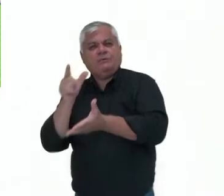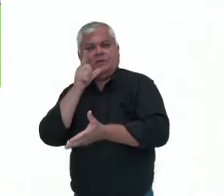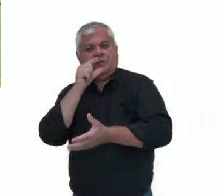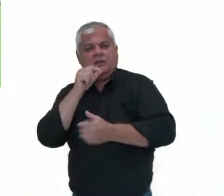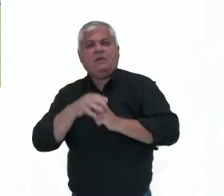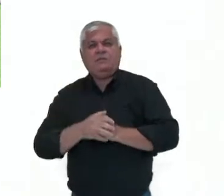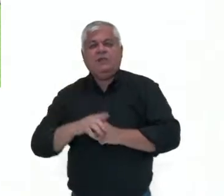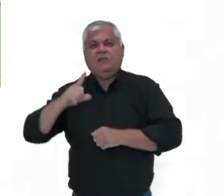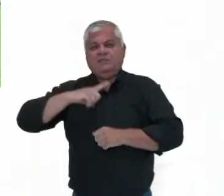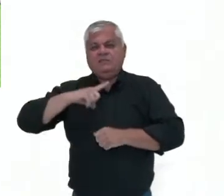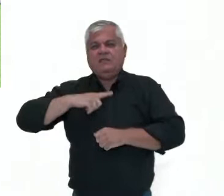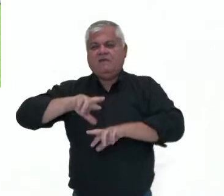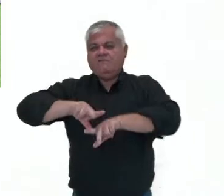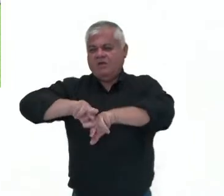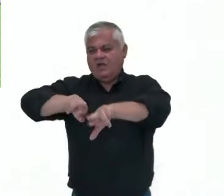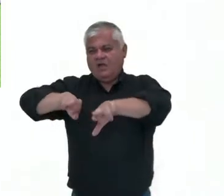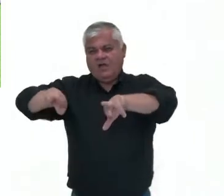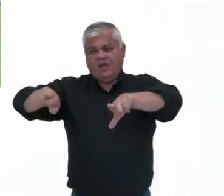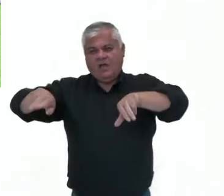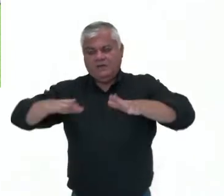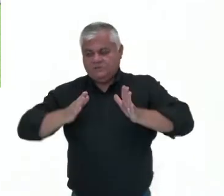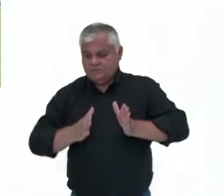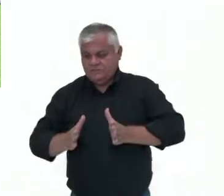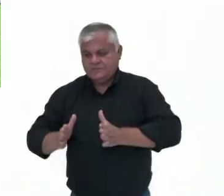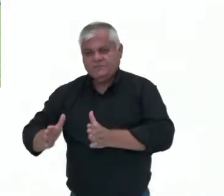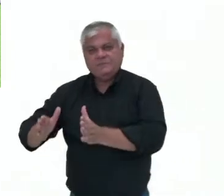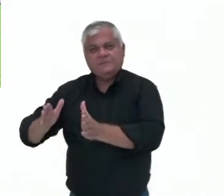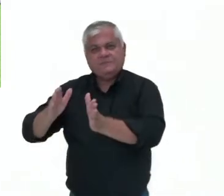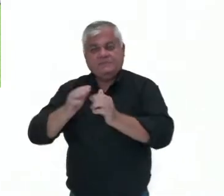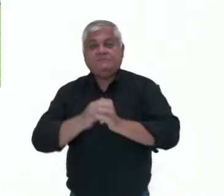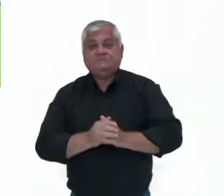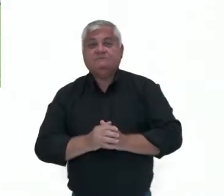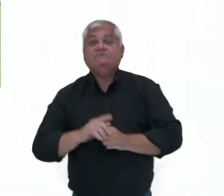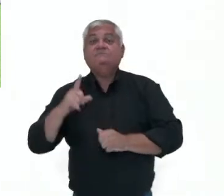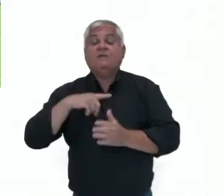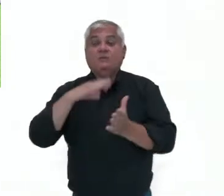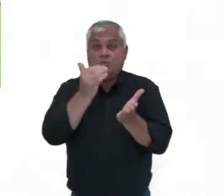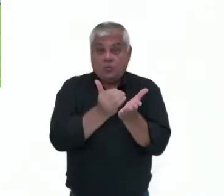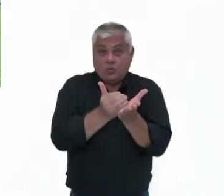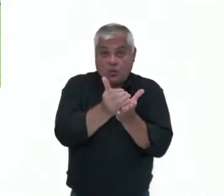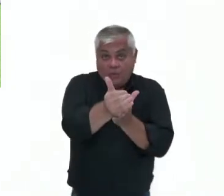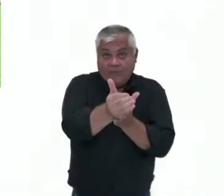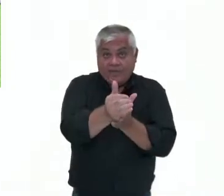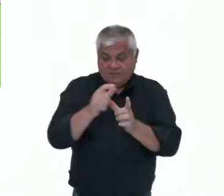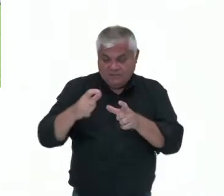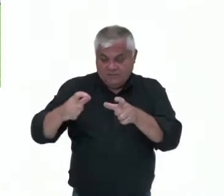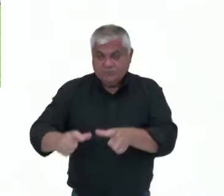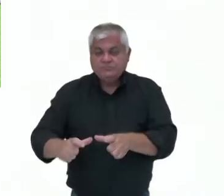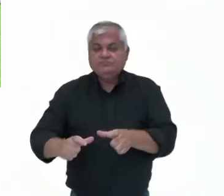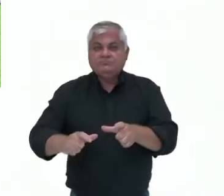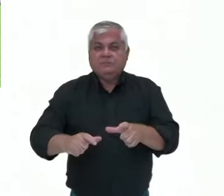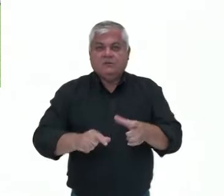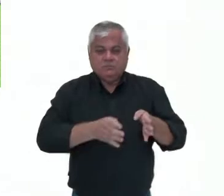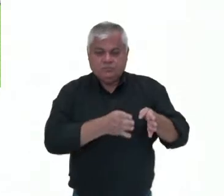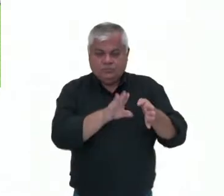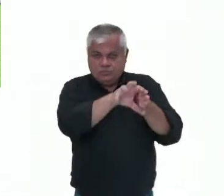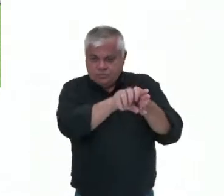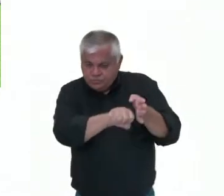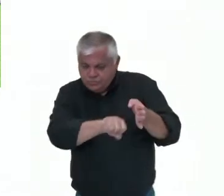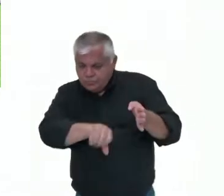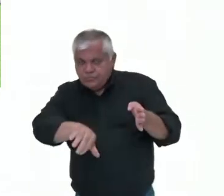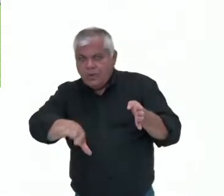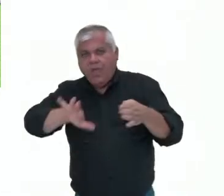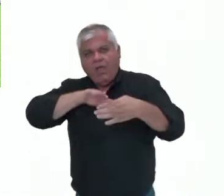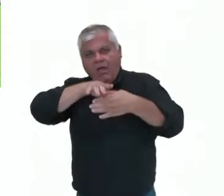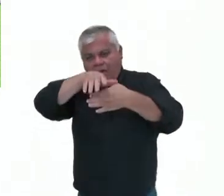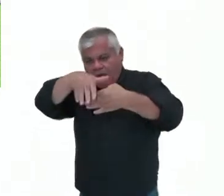várias etapas, com vários momentos, desde a parte inicial, que é a coleta, então a captura dessa